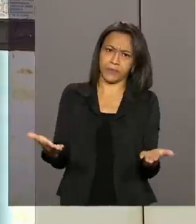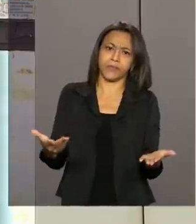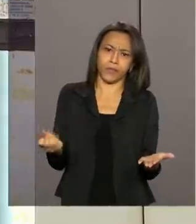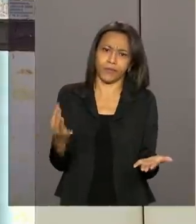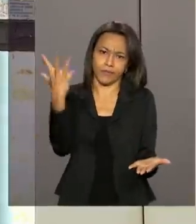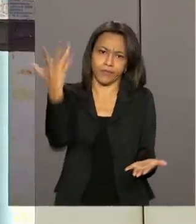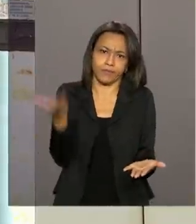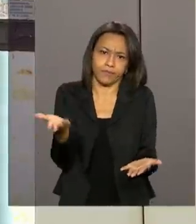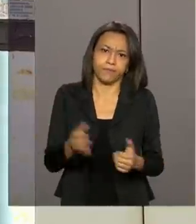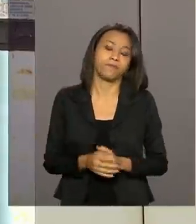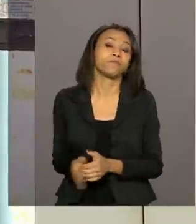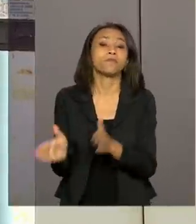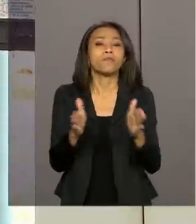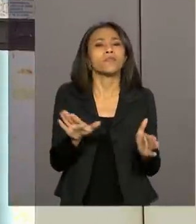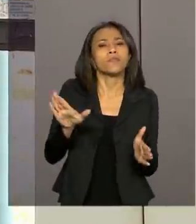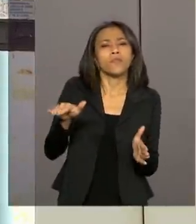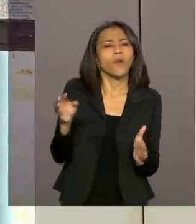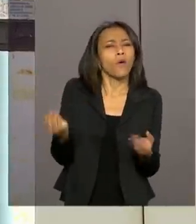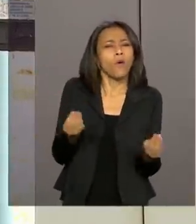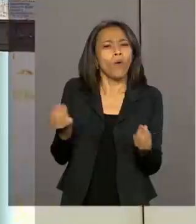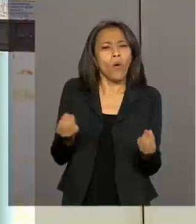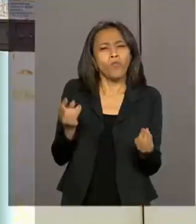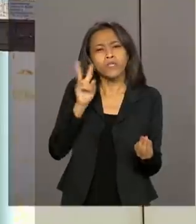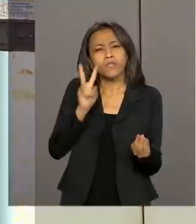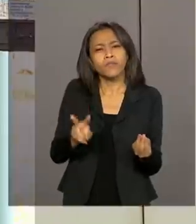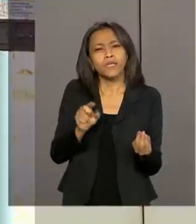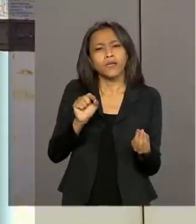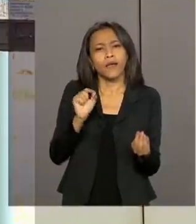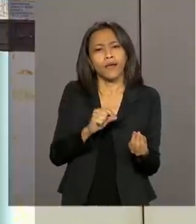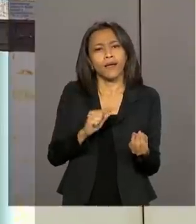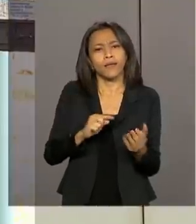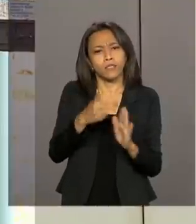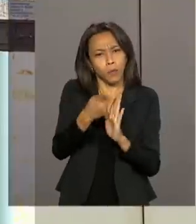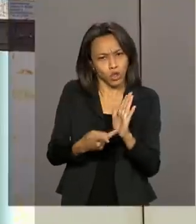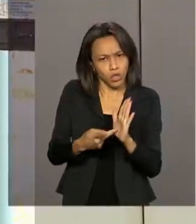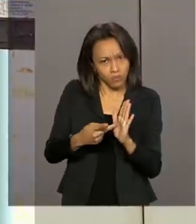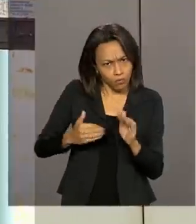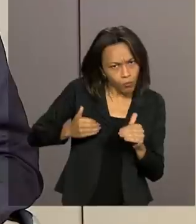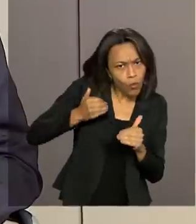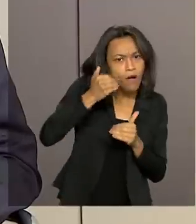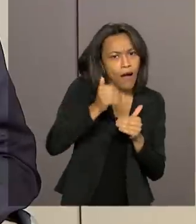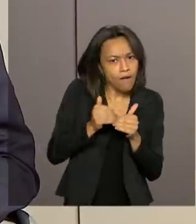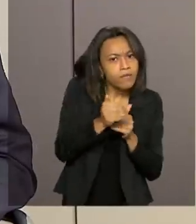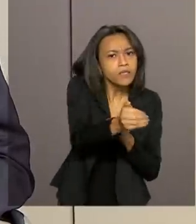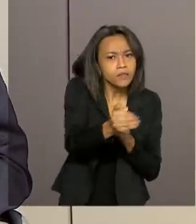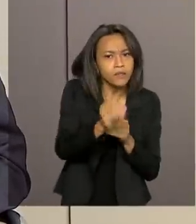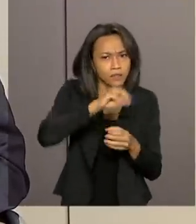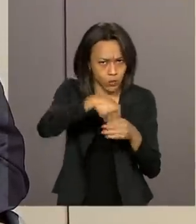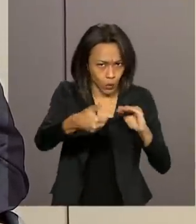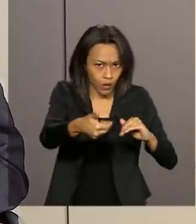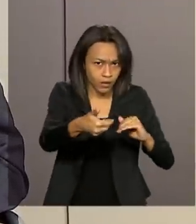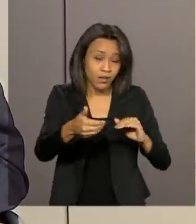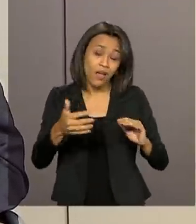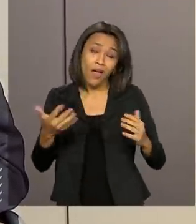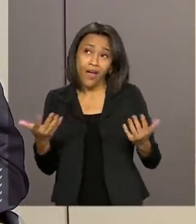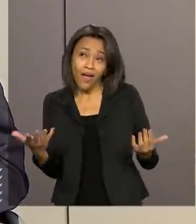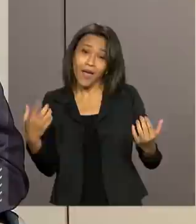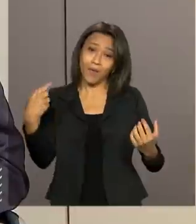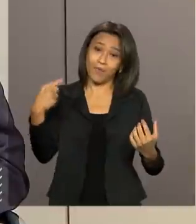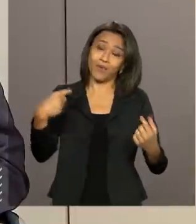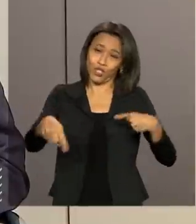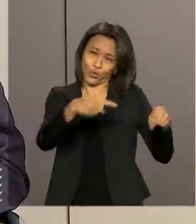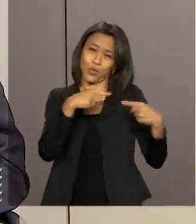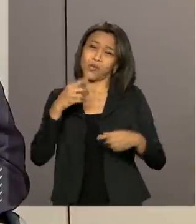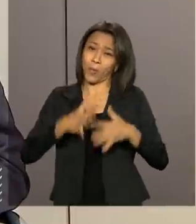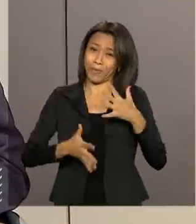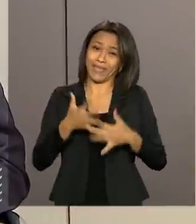E como é que o senhor vê esse projeto? Avança no Congresso? É uma discussão complicada,